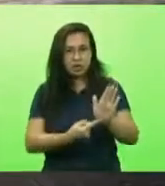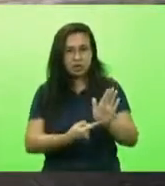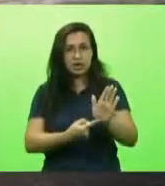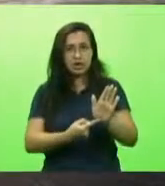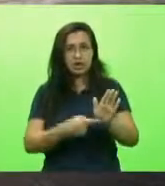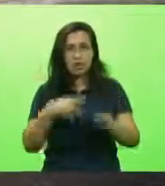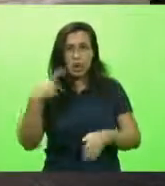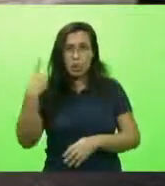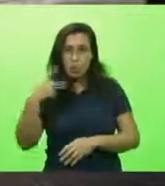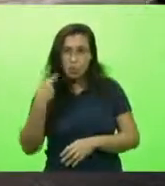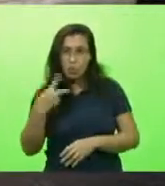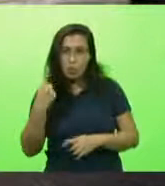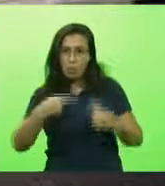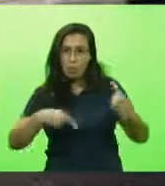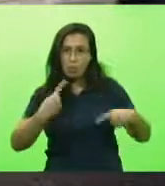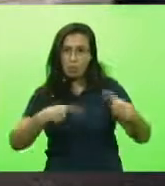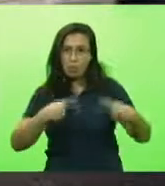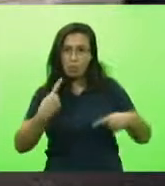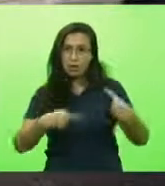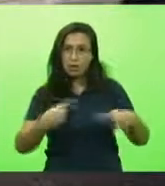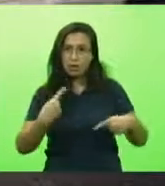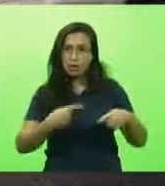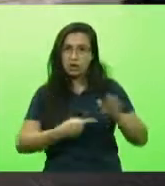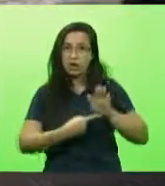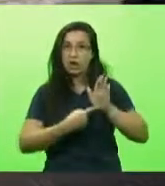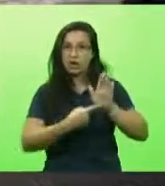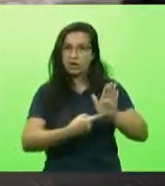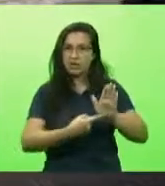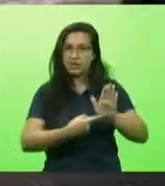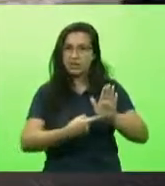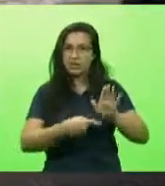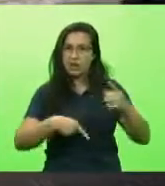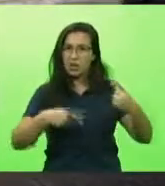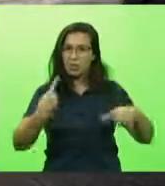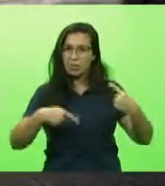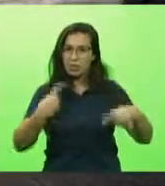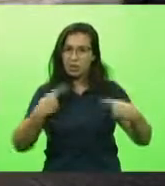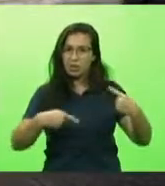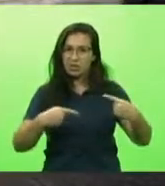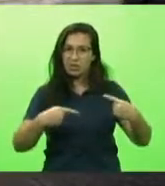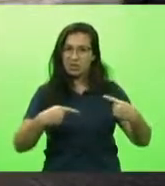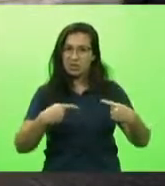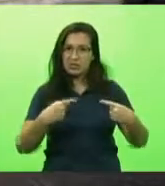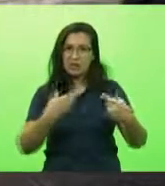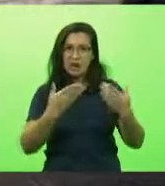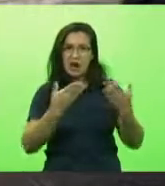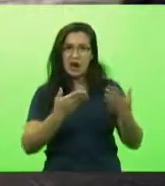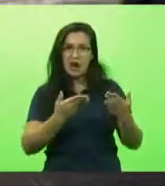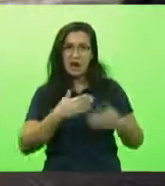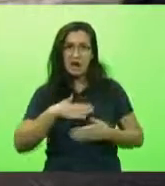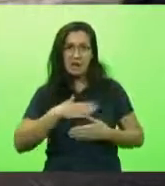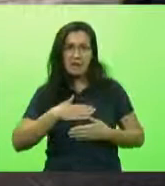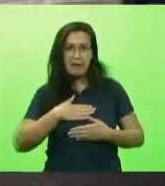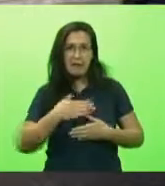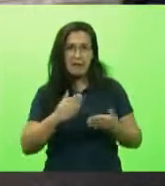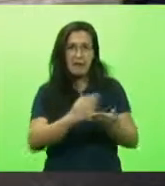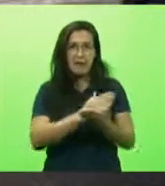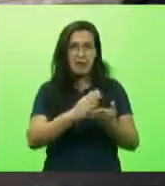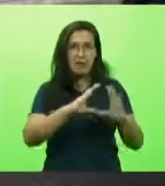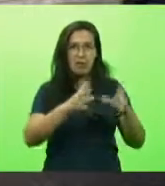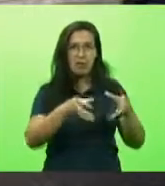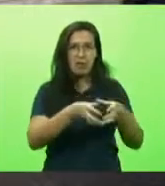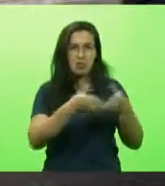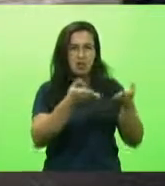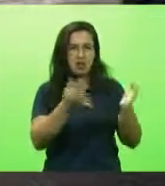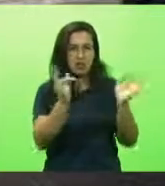politicagem, uma indicação política, uma indicação para agradar uns e outros. Eu quero que me respondam o seguinte,